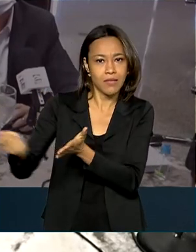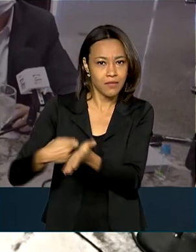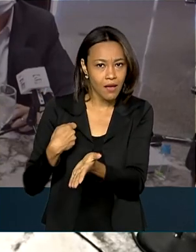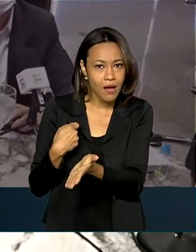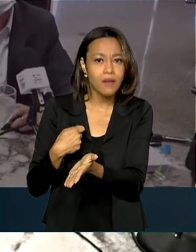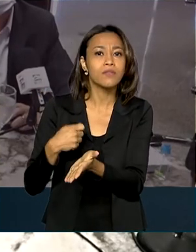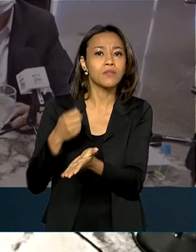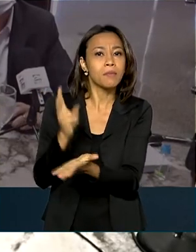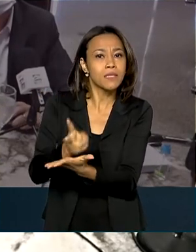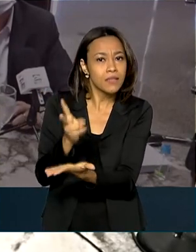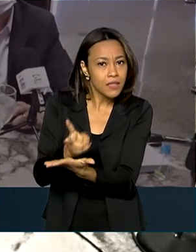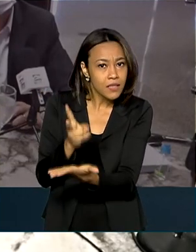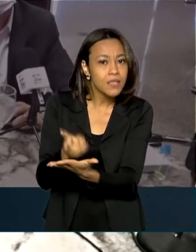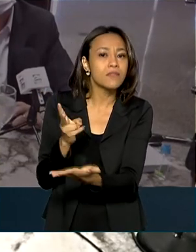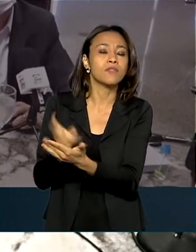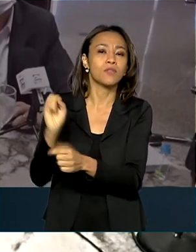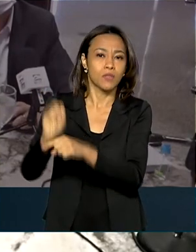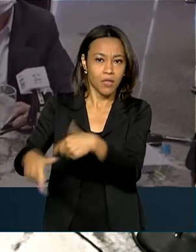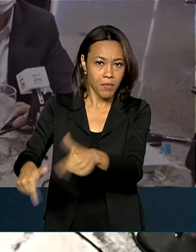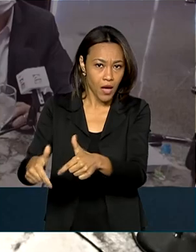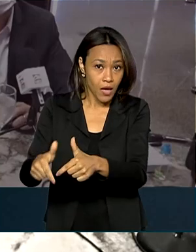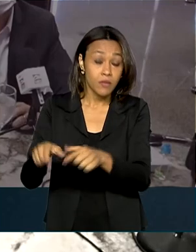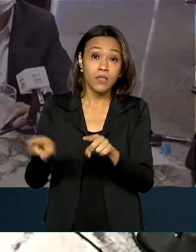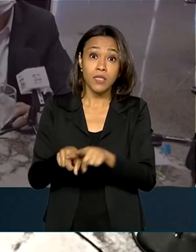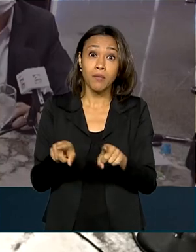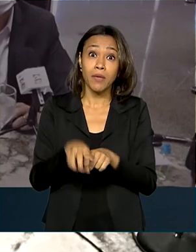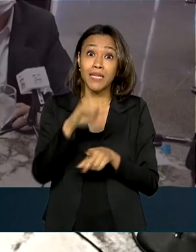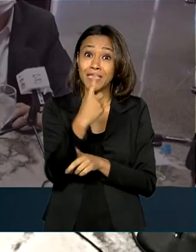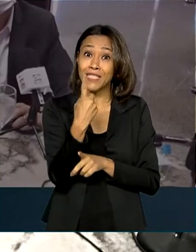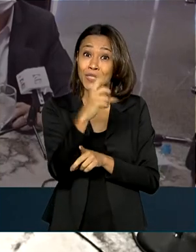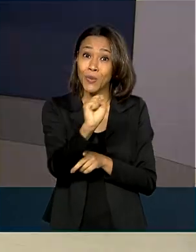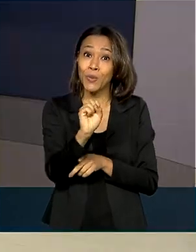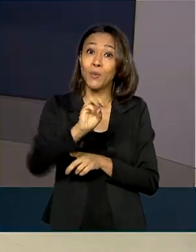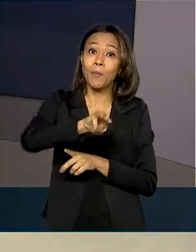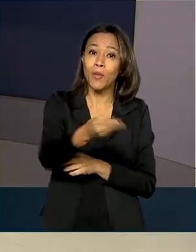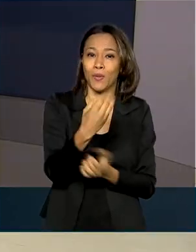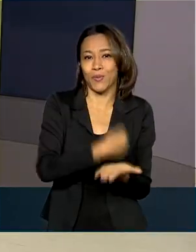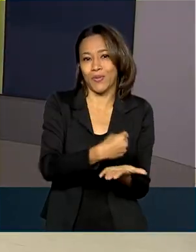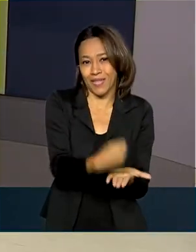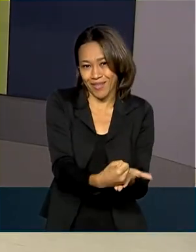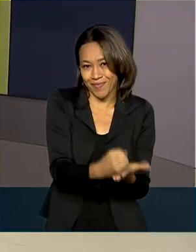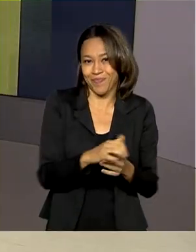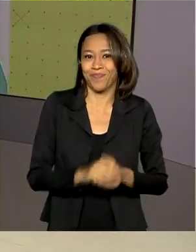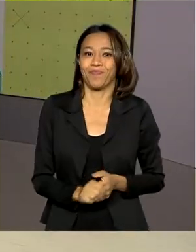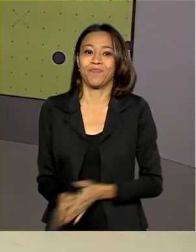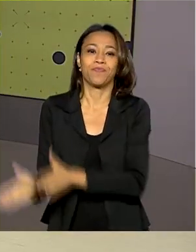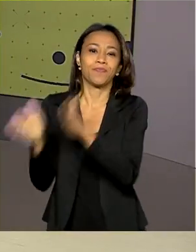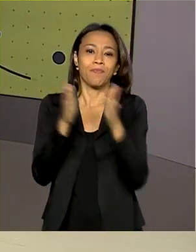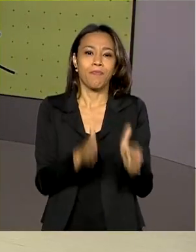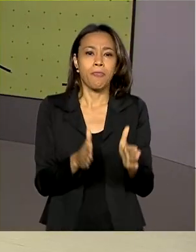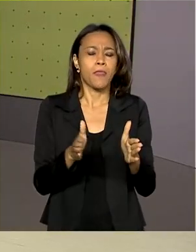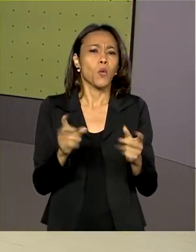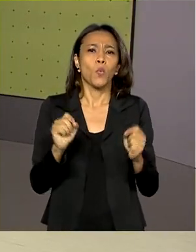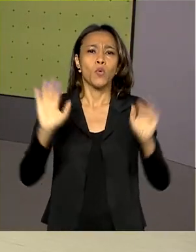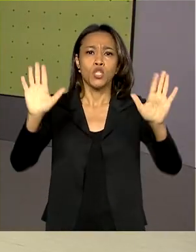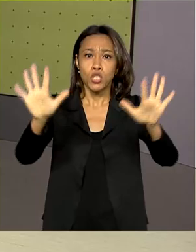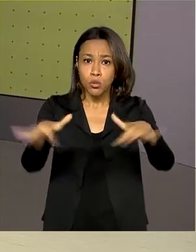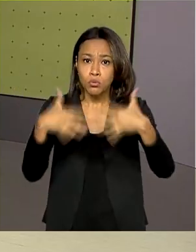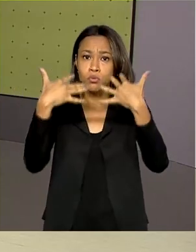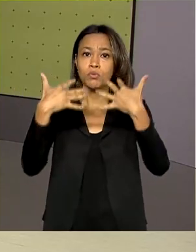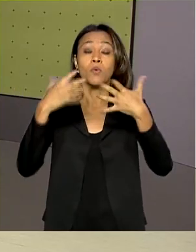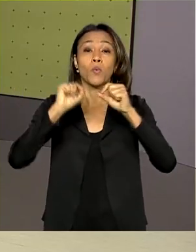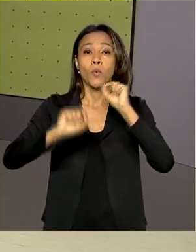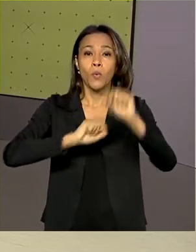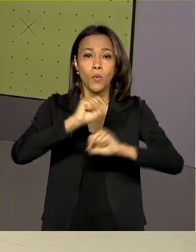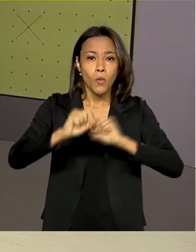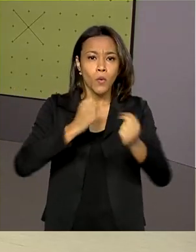11 milhões de empregos com renovações, inclusive, de 18 milhões de contratos. A maior chamada pública para a compra de alimentos